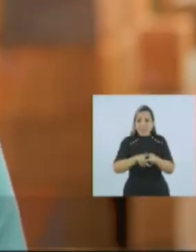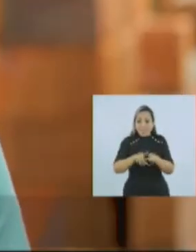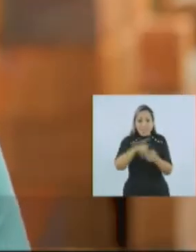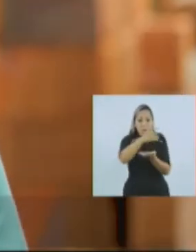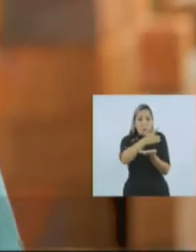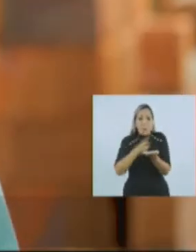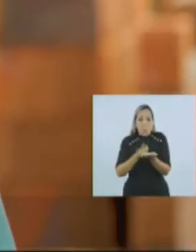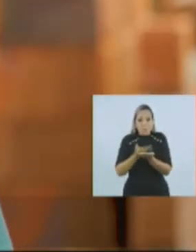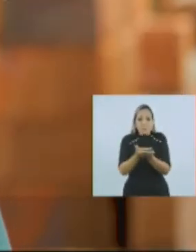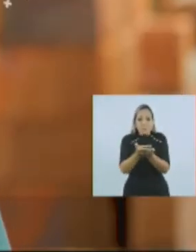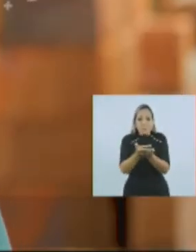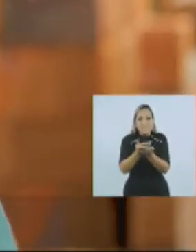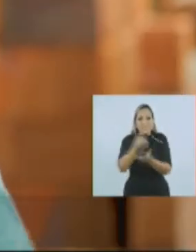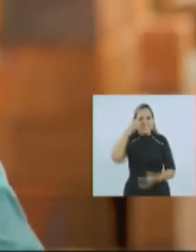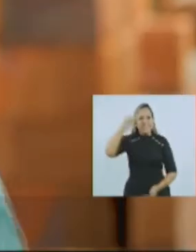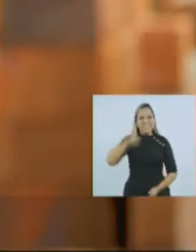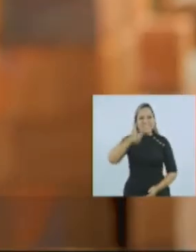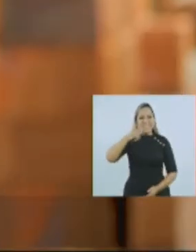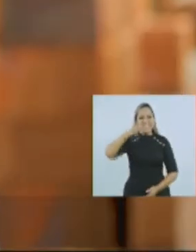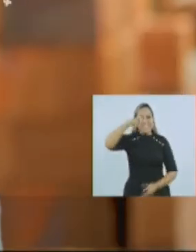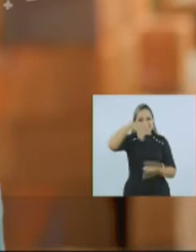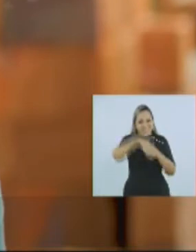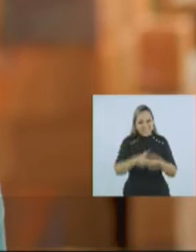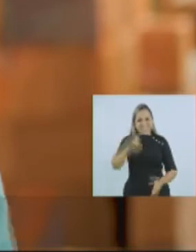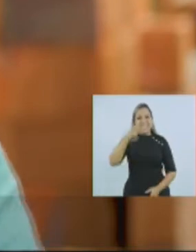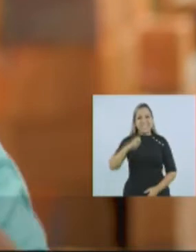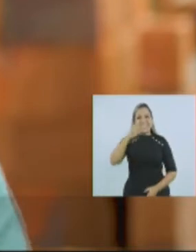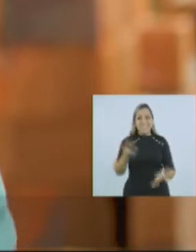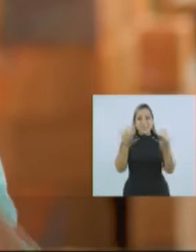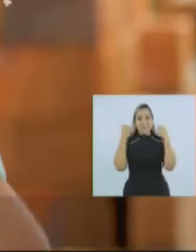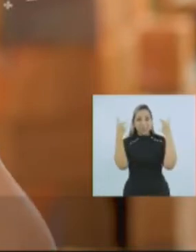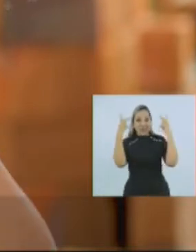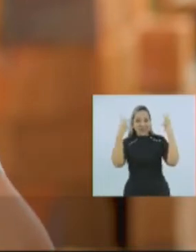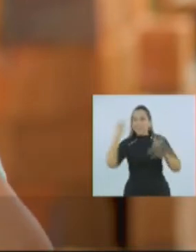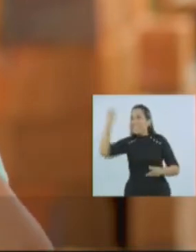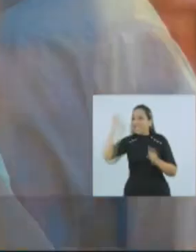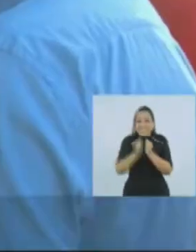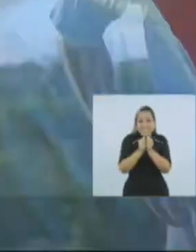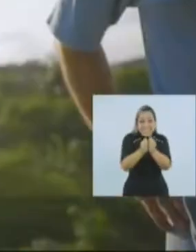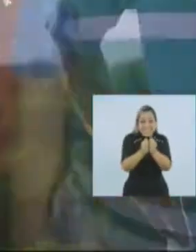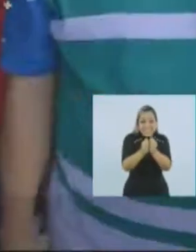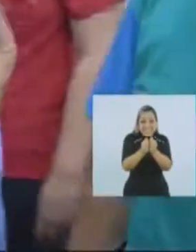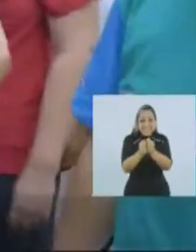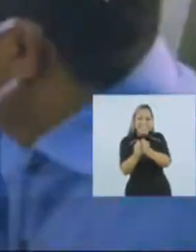15, vote 15. Vamos à vitória. Sempre com Deus.